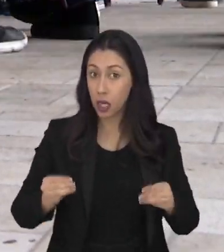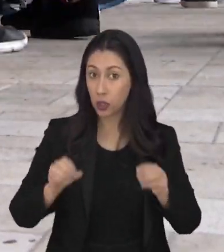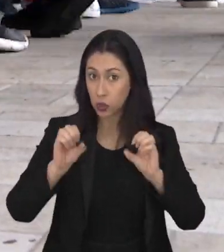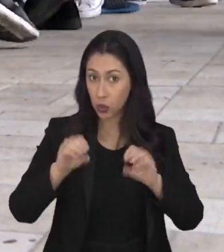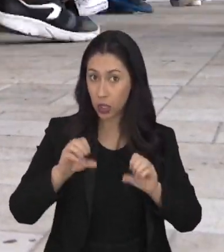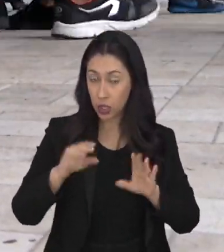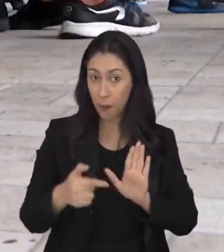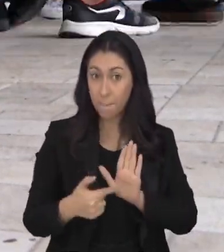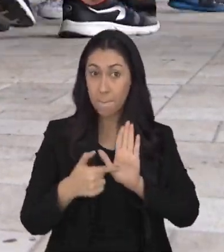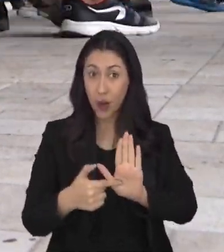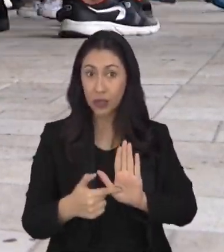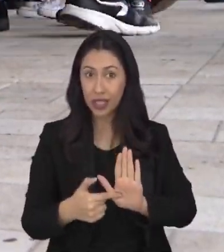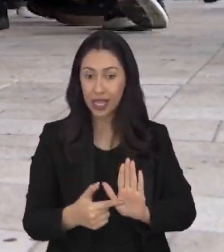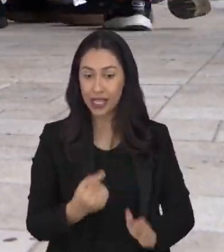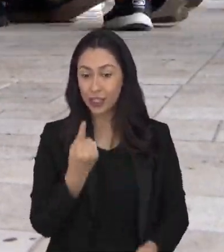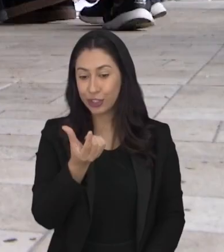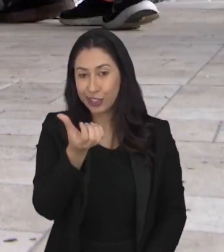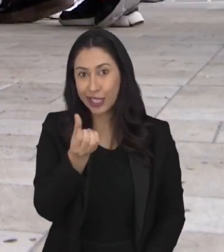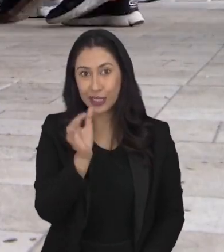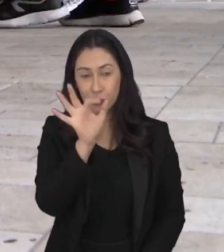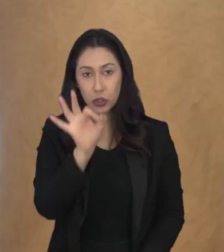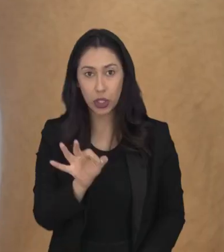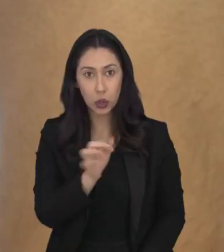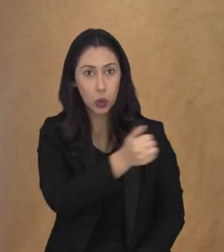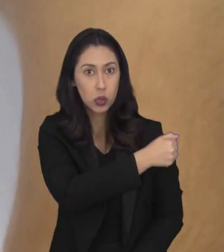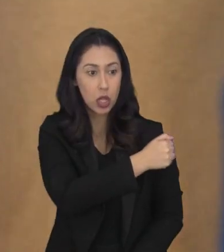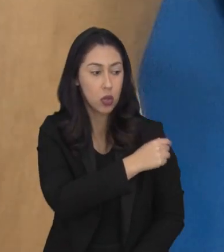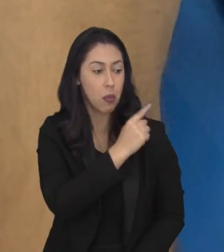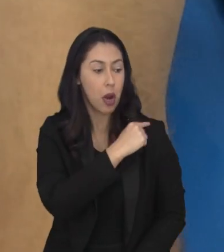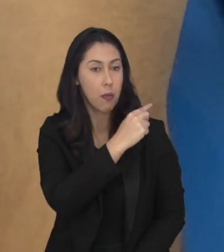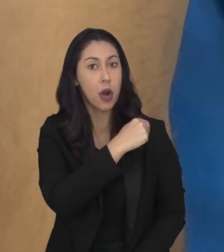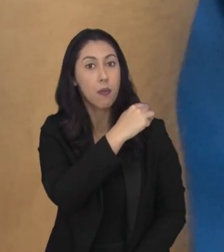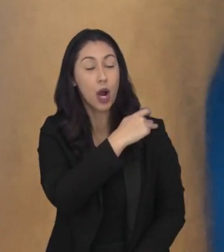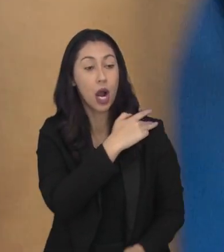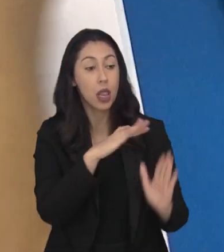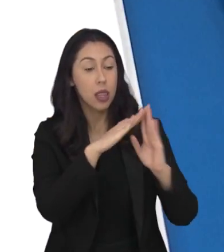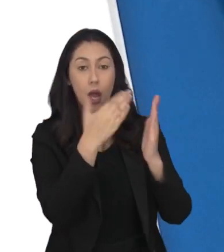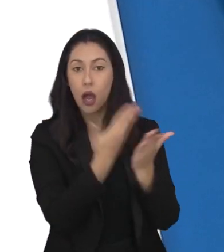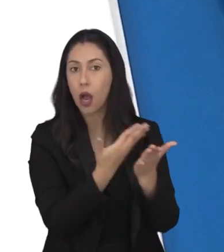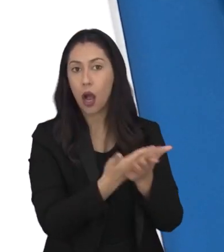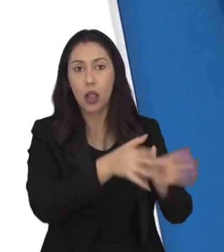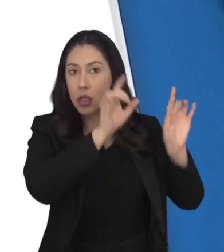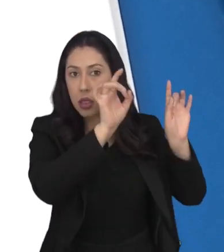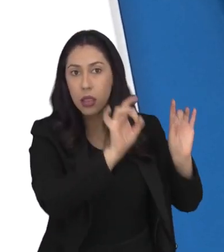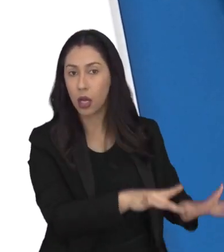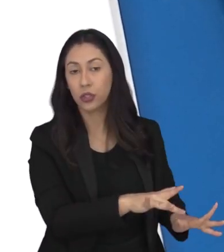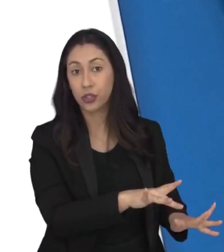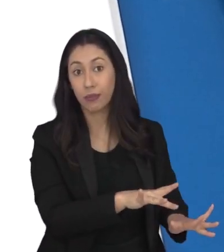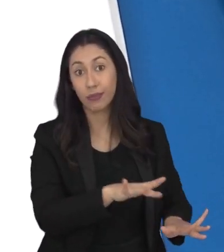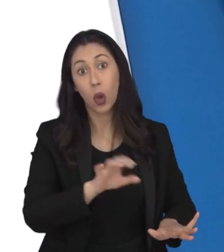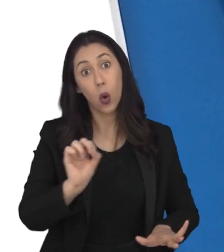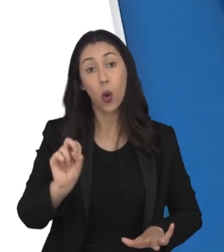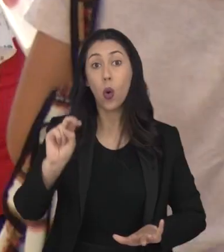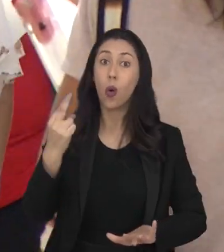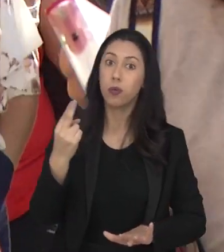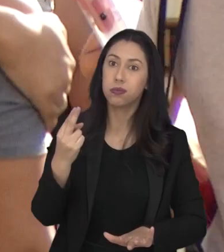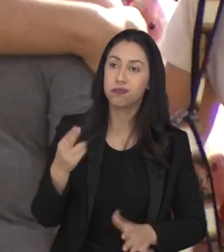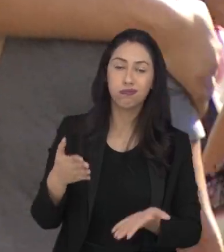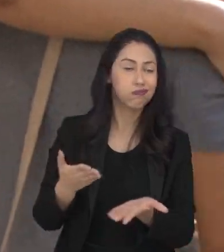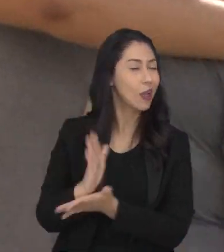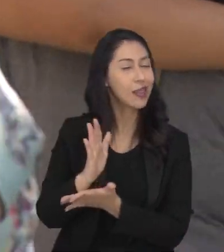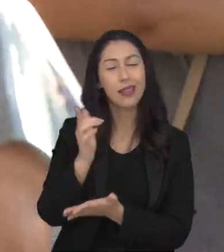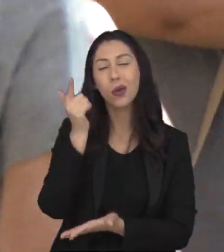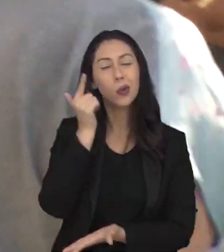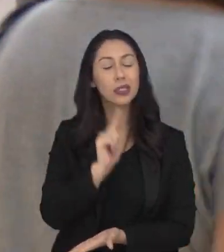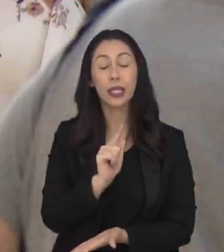chega a 16% entre os estudantes do ensino médio. Jovens que abandonam a escola ou são reprovados. A